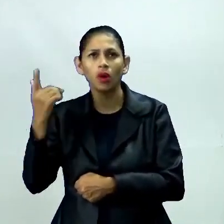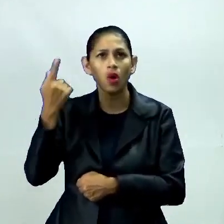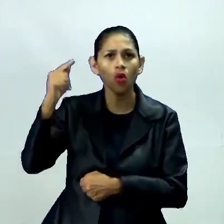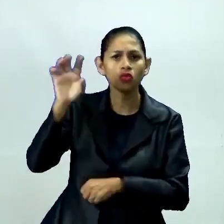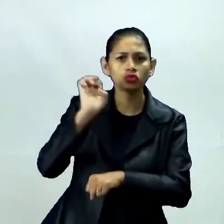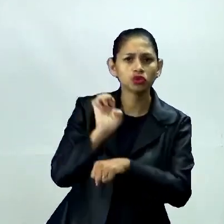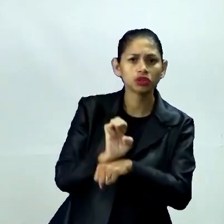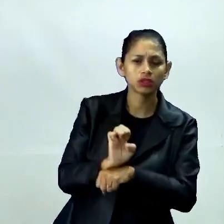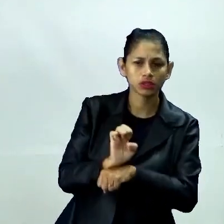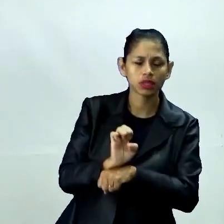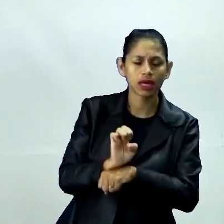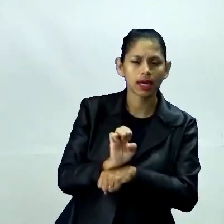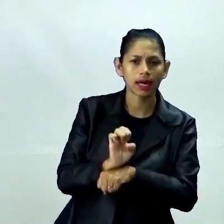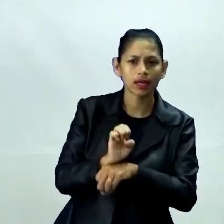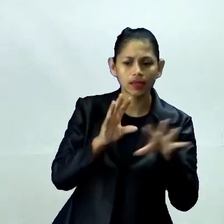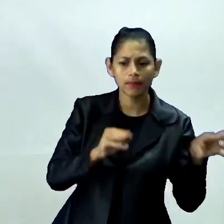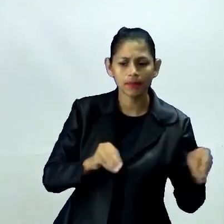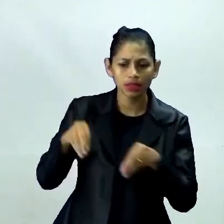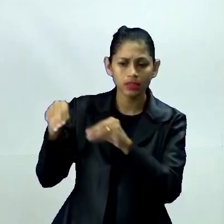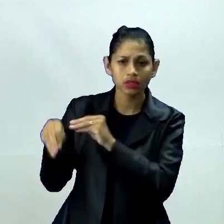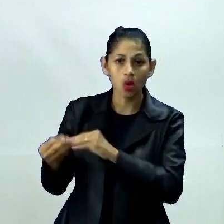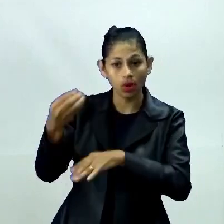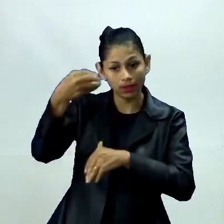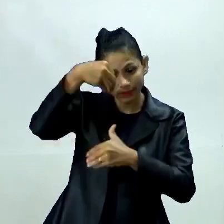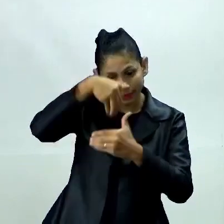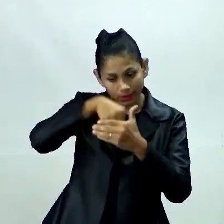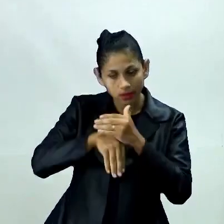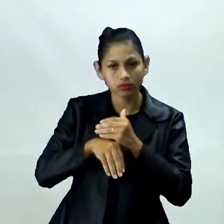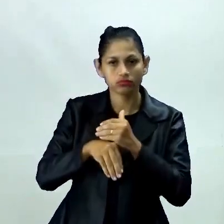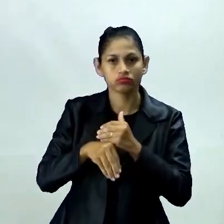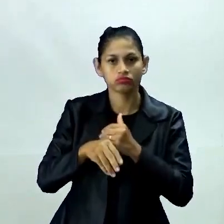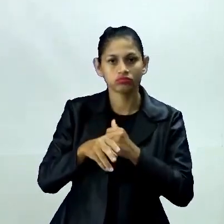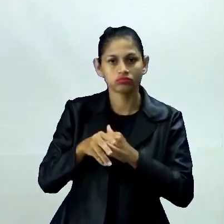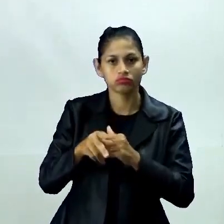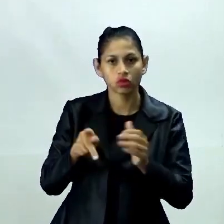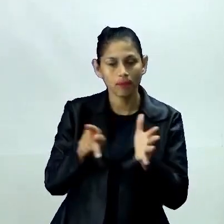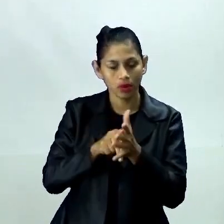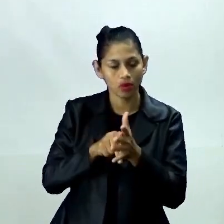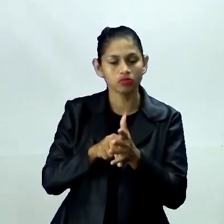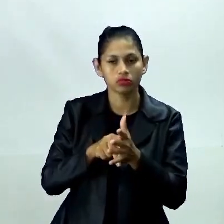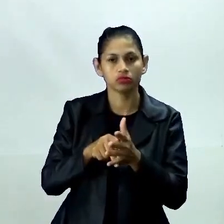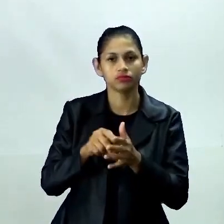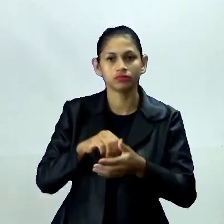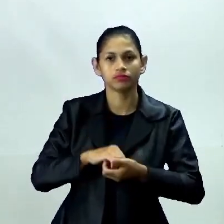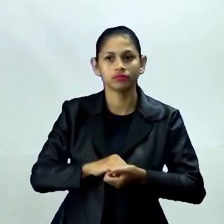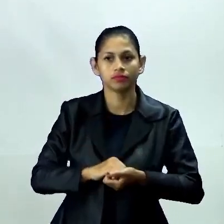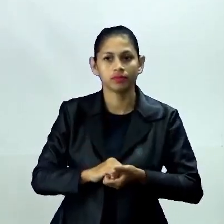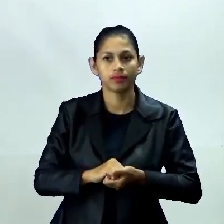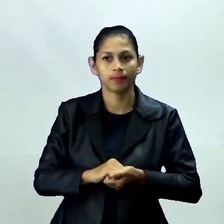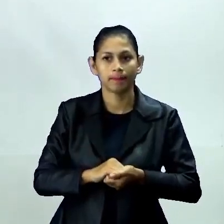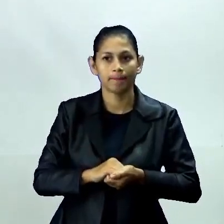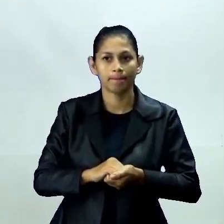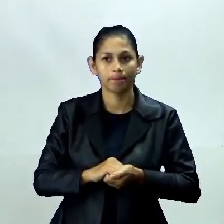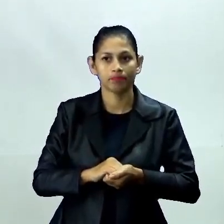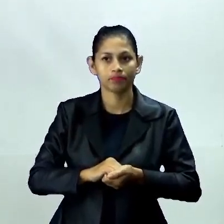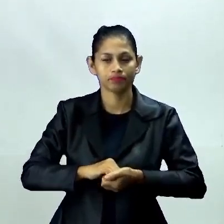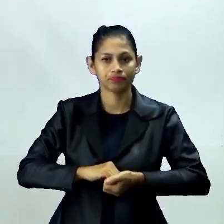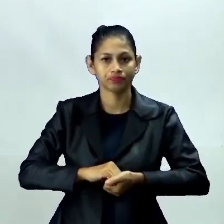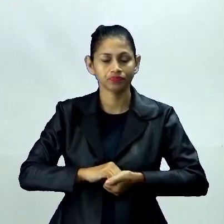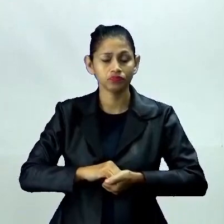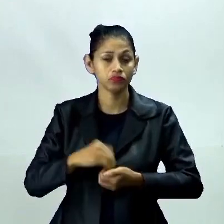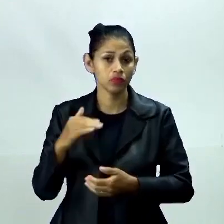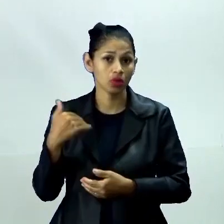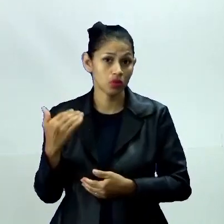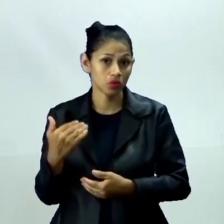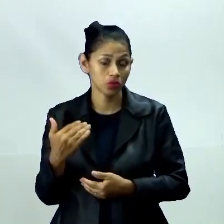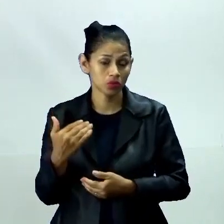tá? Porque eu não saí de dentro do Brasil. A não ser que eu saia para outro país, aí sim, é externo, tá? E quando